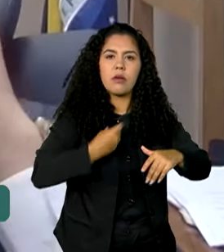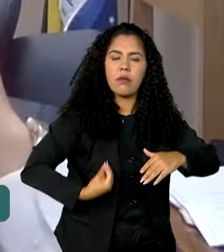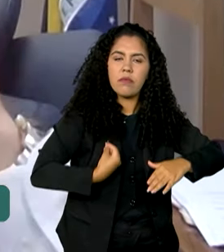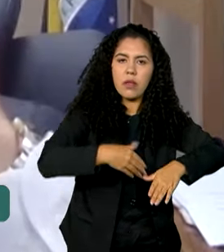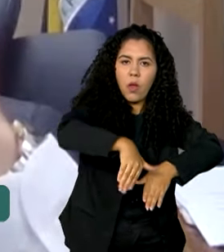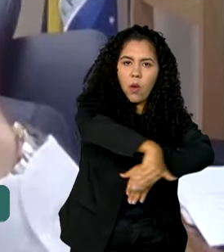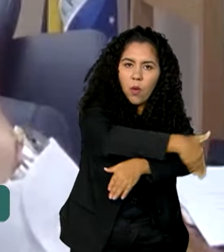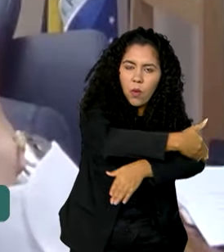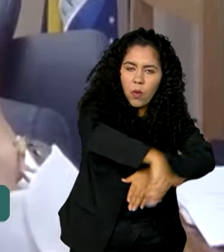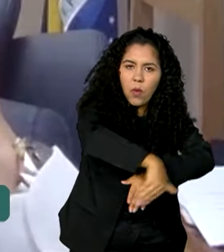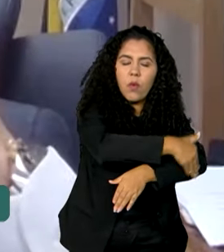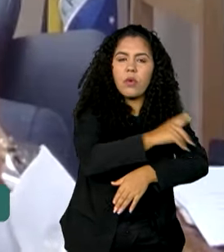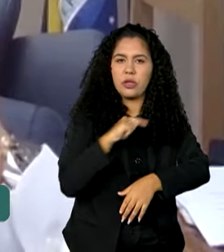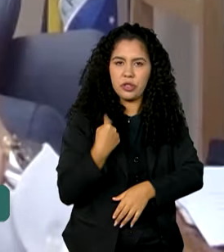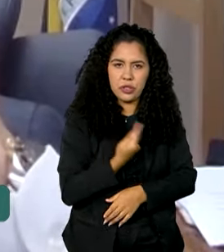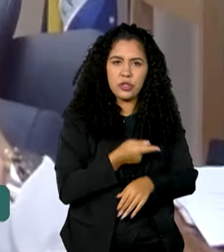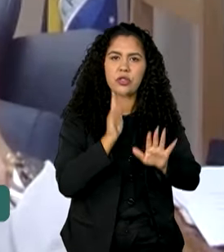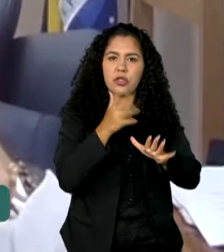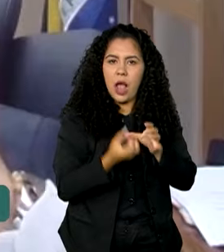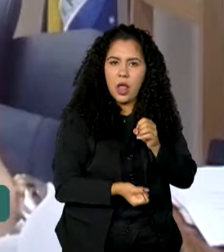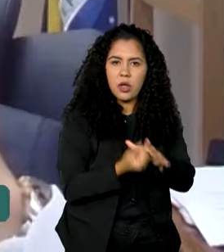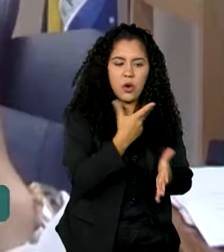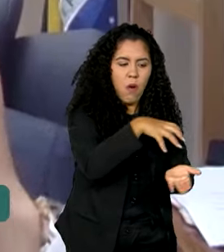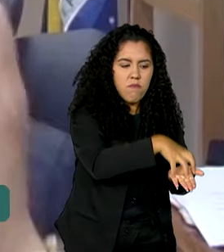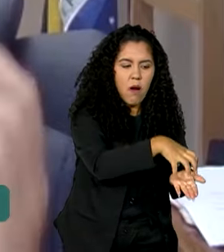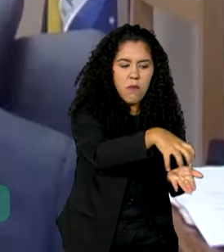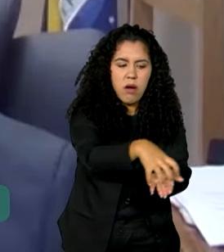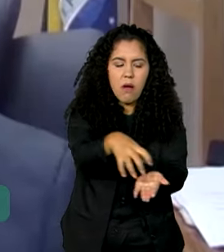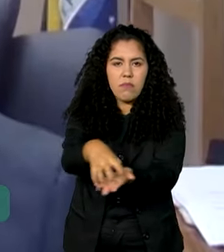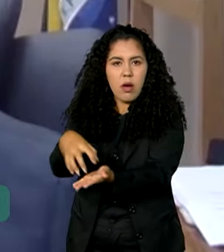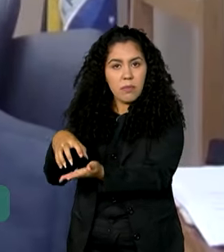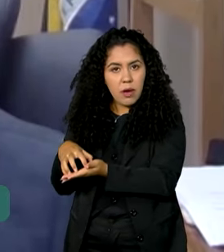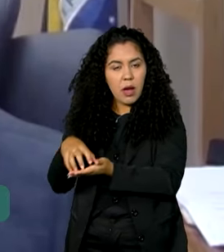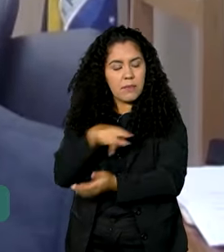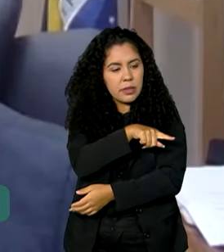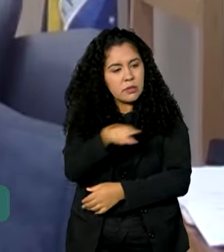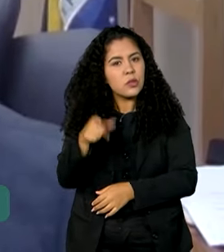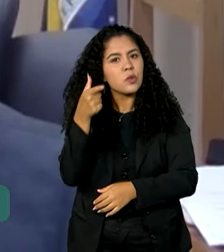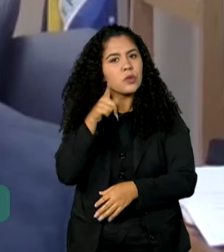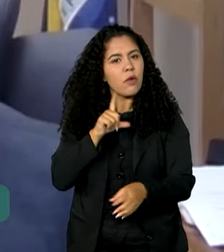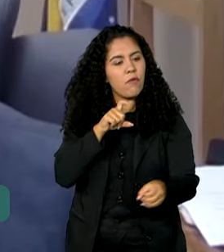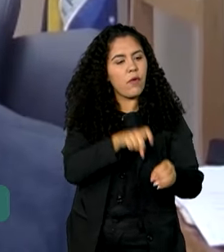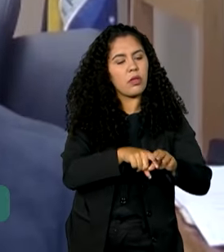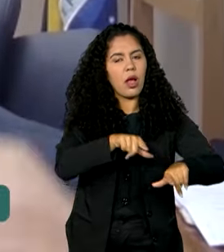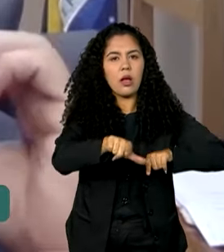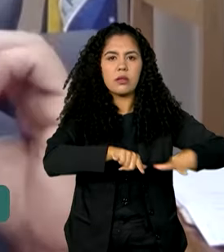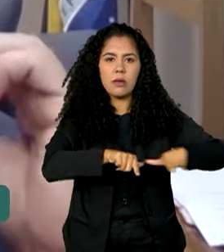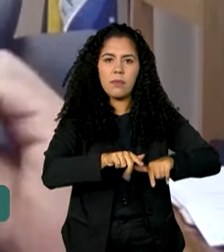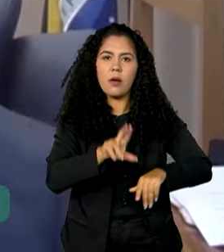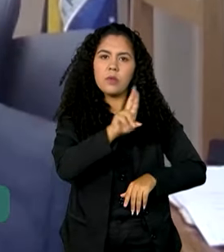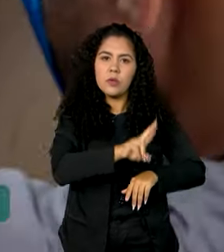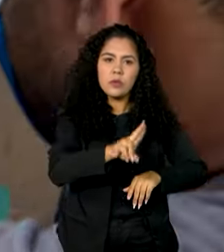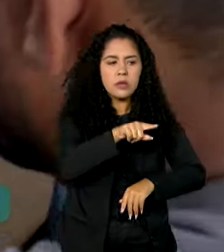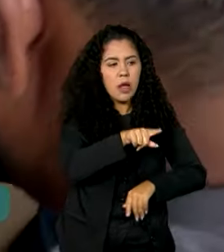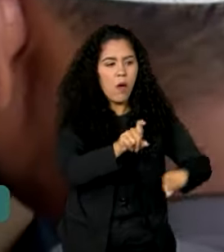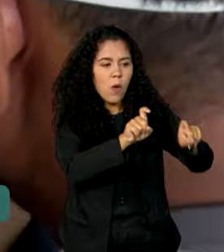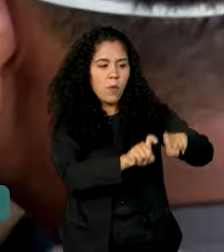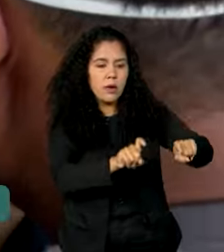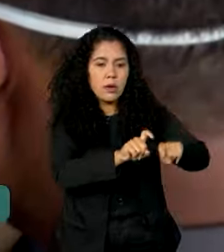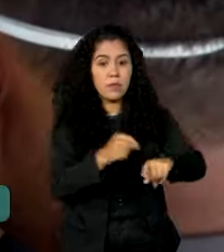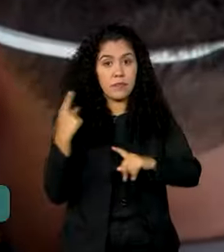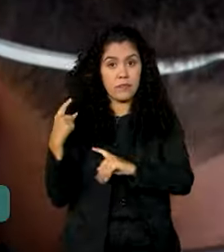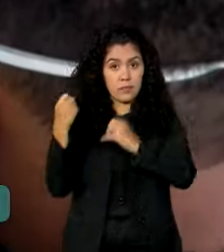a gente montou centro já para moradores de rua poderem voltar ao mercado de trabalho por meio da utilização desses computadores. A